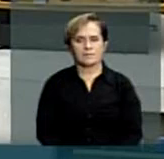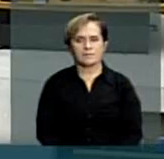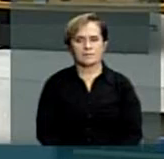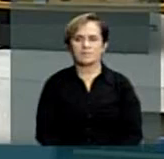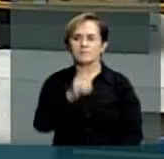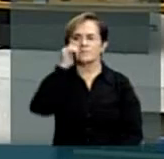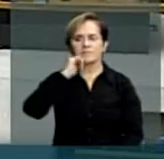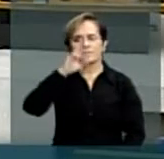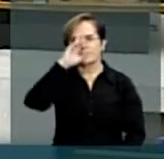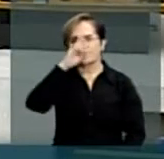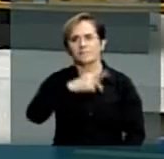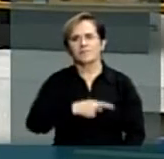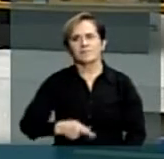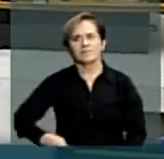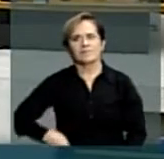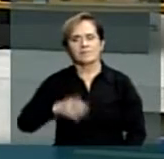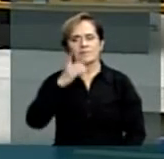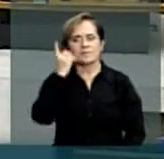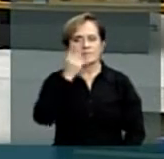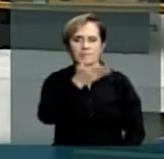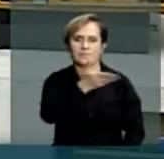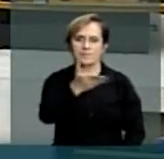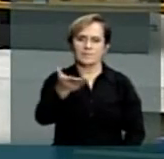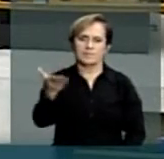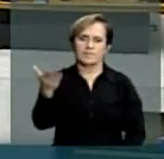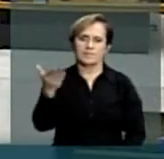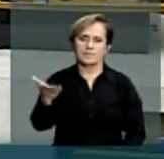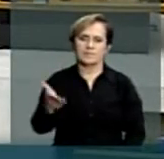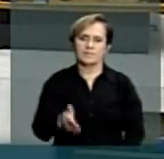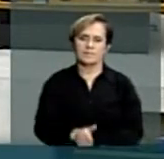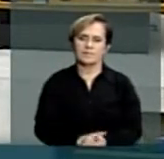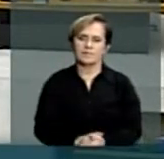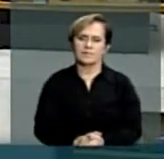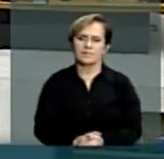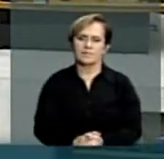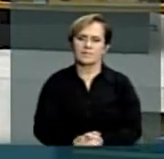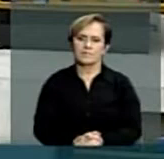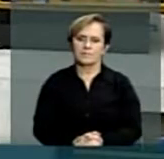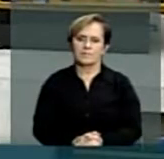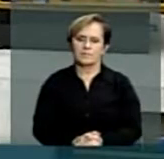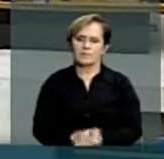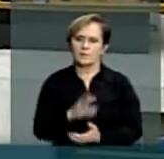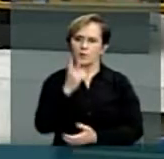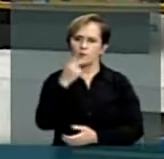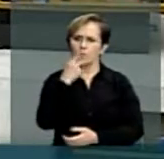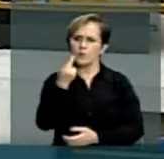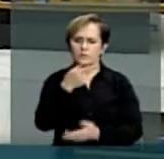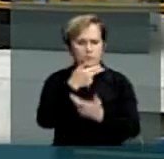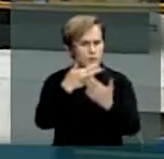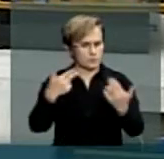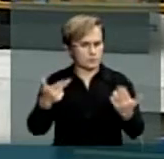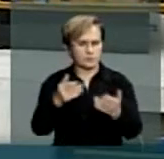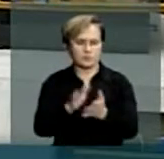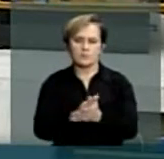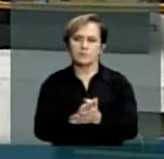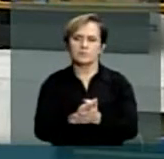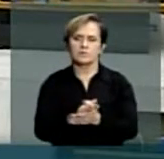Sra. Presidente, Srs. e Srs. Parlamentares, vamos fazer dois registros aqui, importantes.